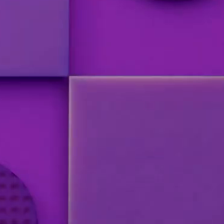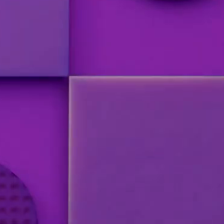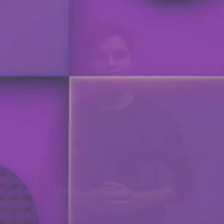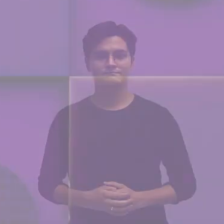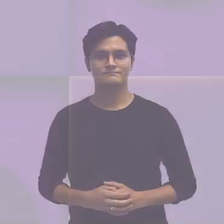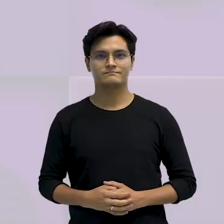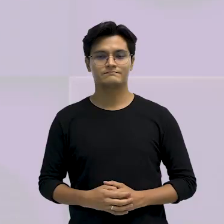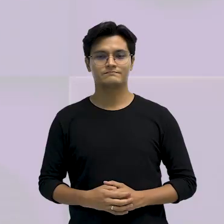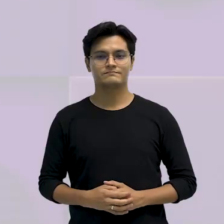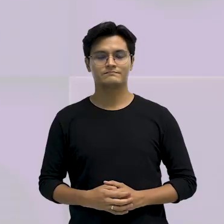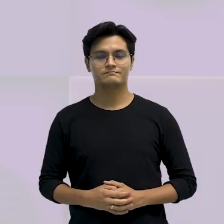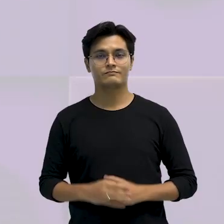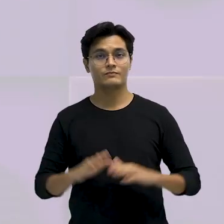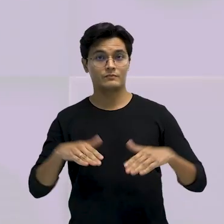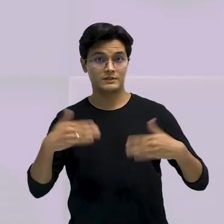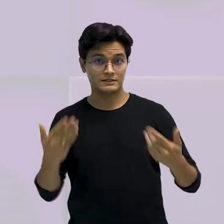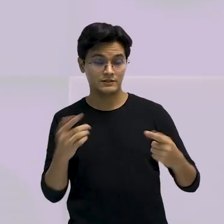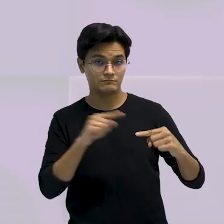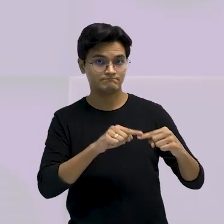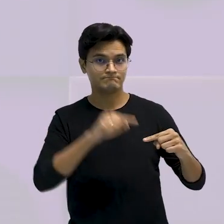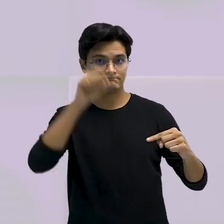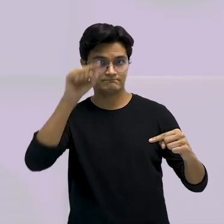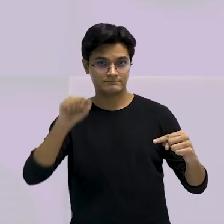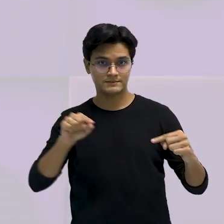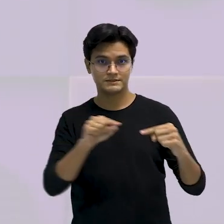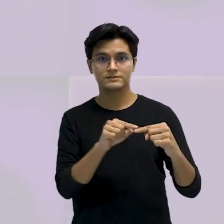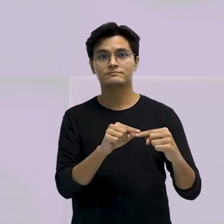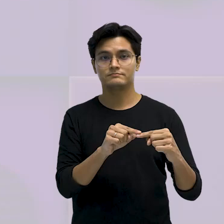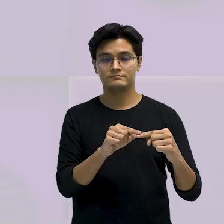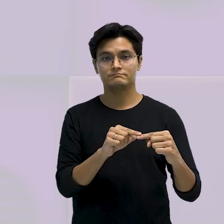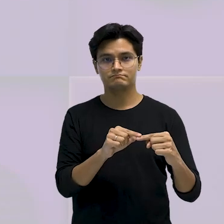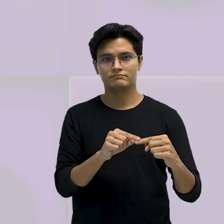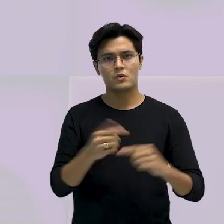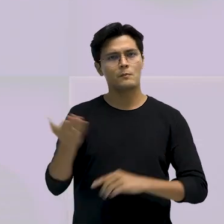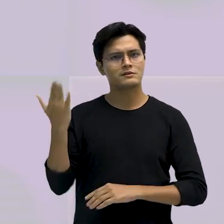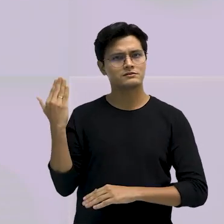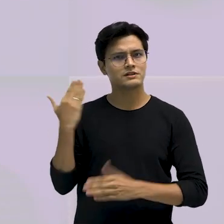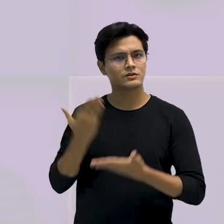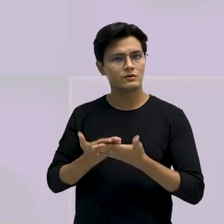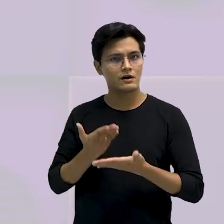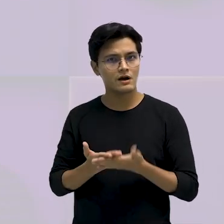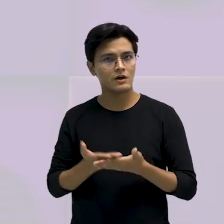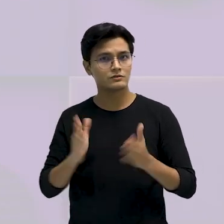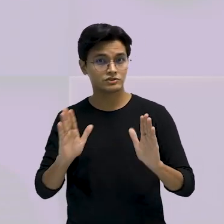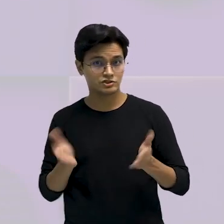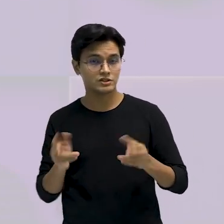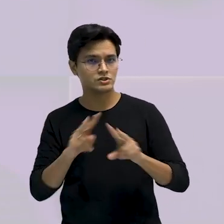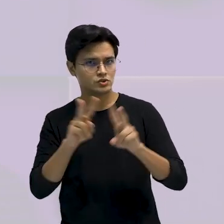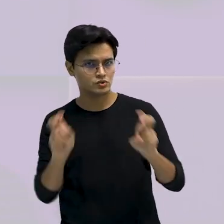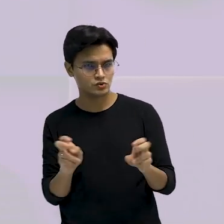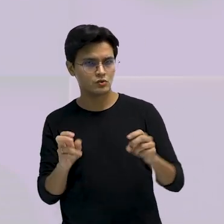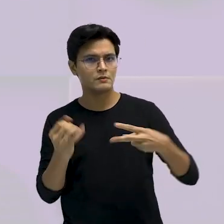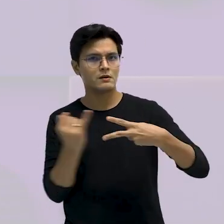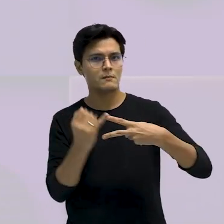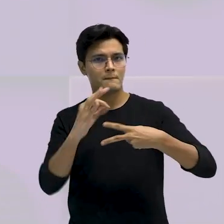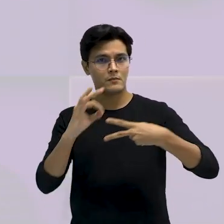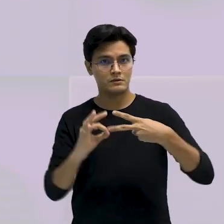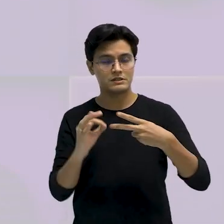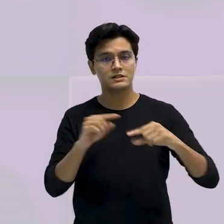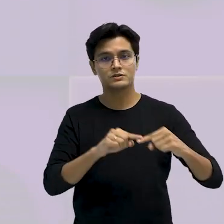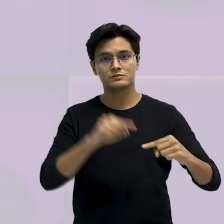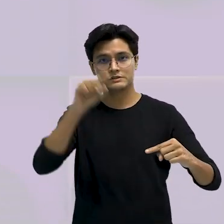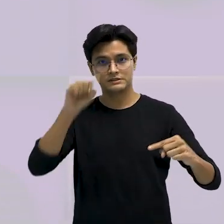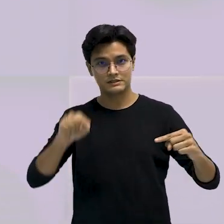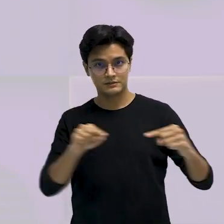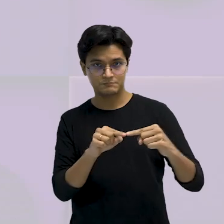Muito bem, então, triângulos. Nós já tivemos aulas referentes a esse polígono. Você já sabe, o triângulo é um